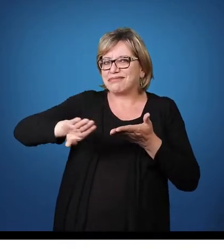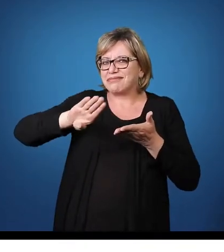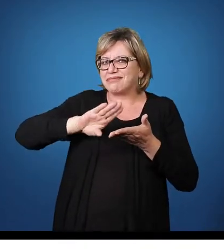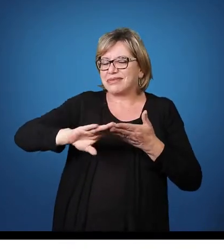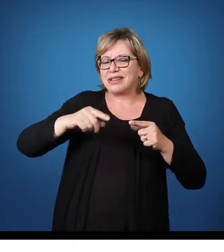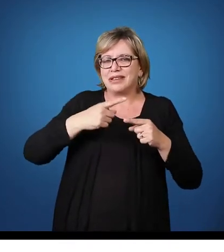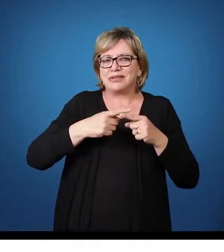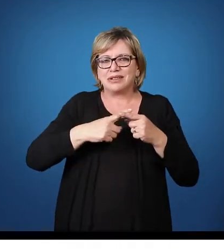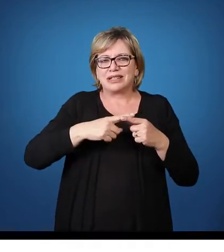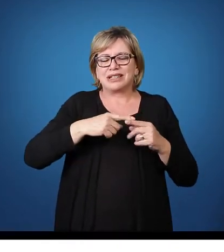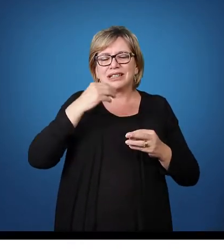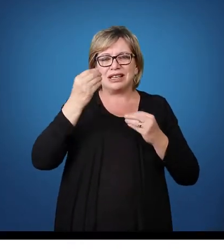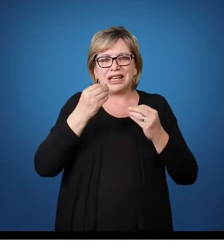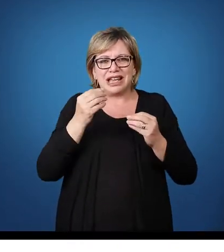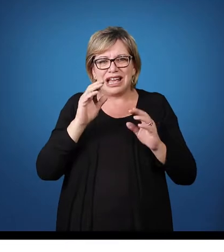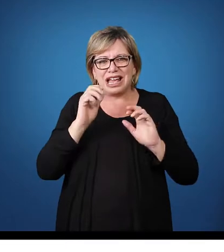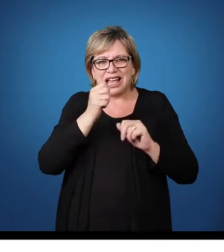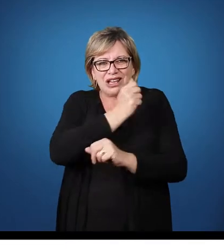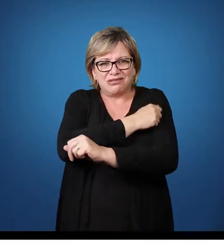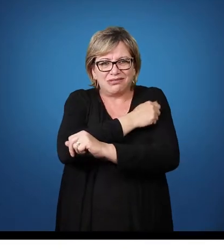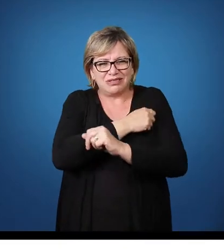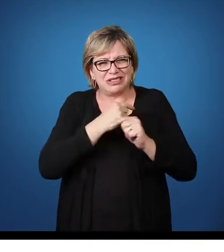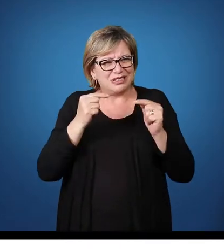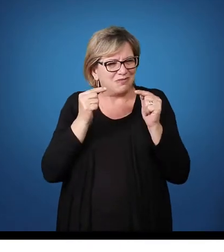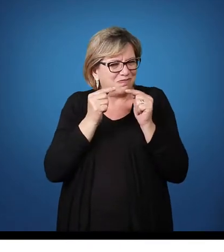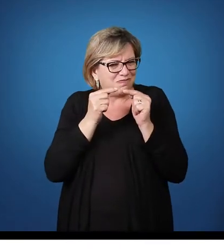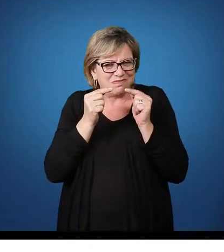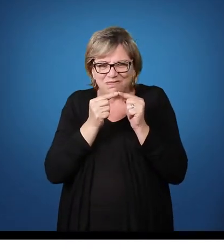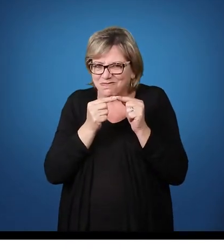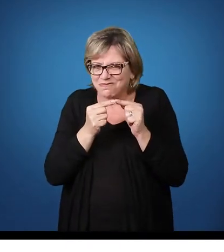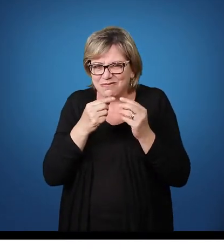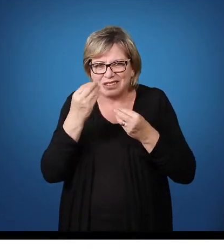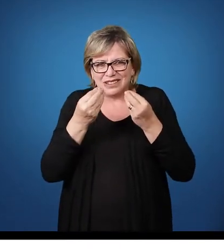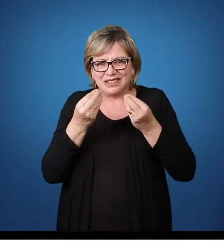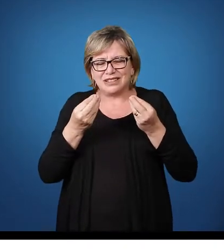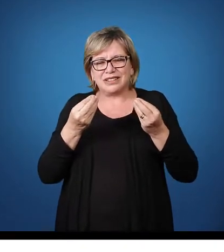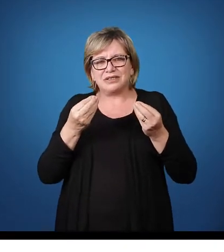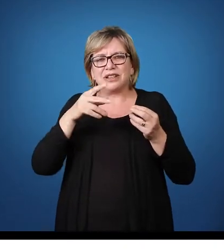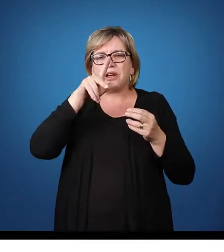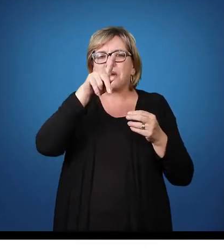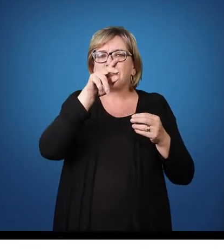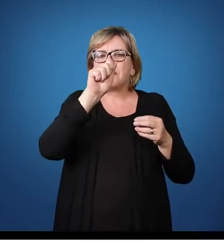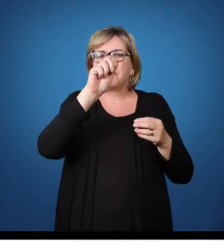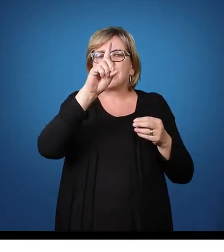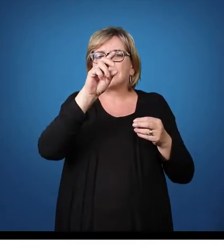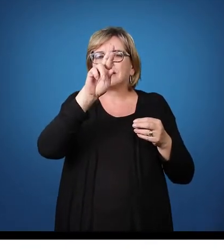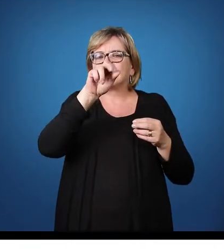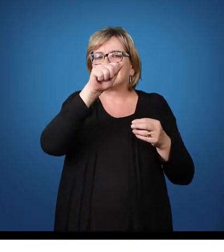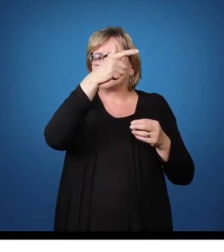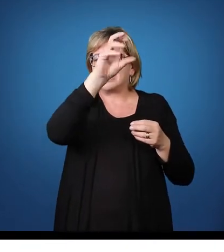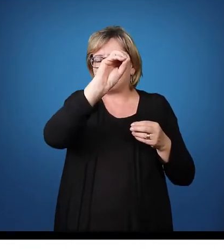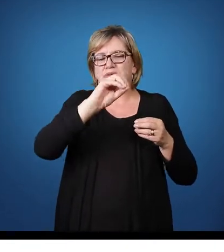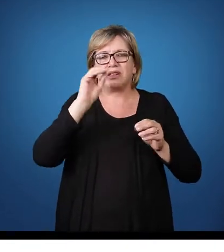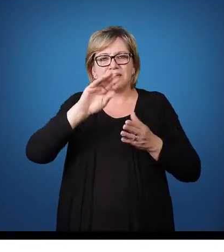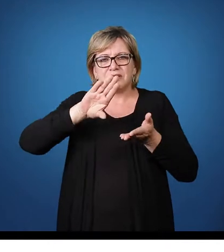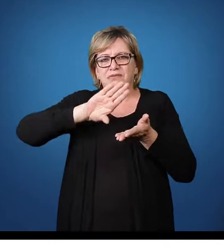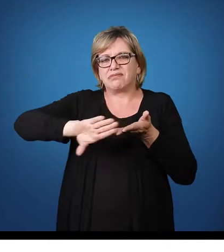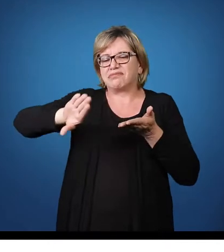muitos alunos que não se encaixam nesses padrões que são previamente definidos são excluídos desse processo.